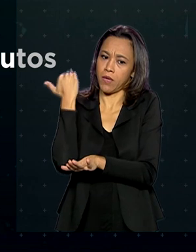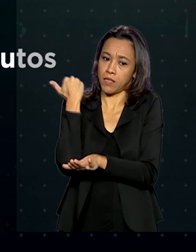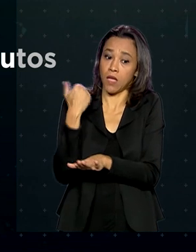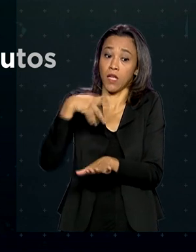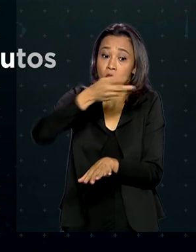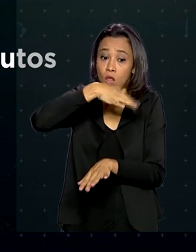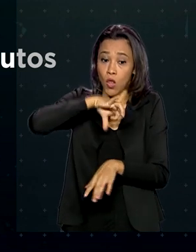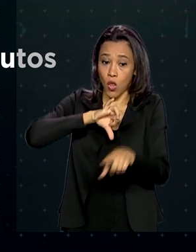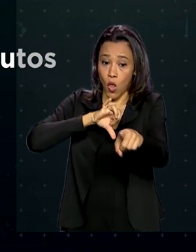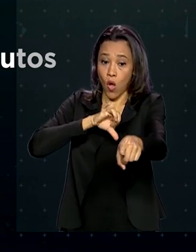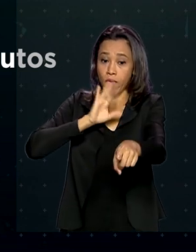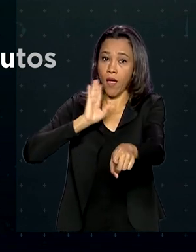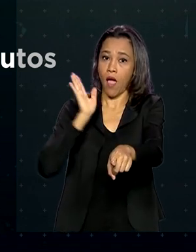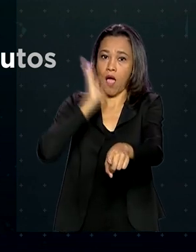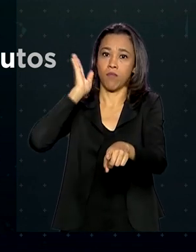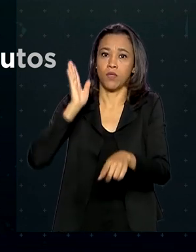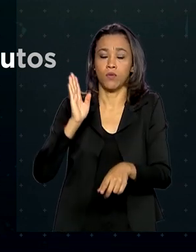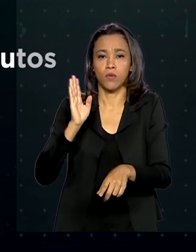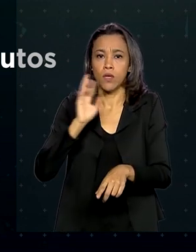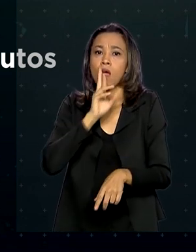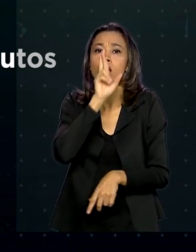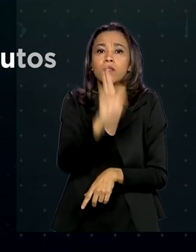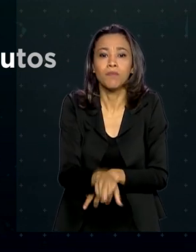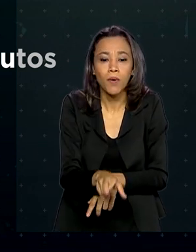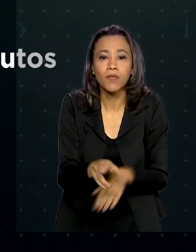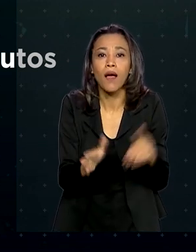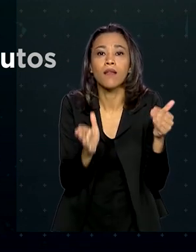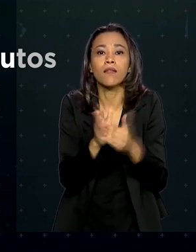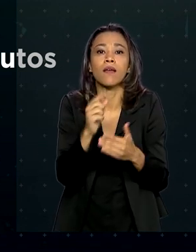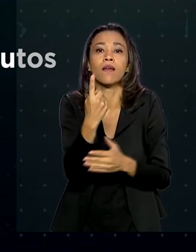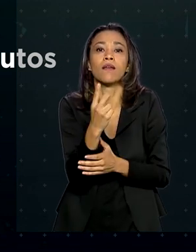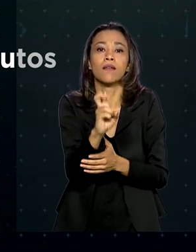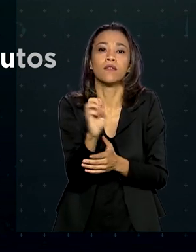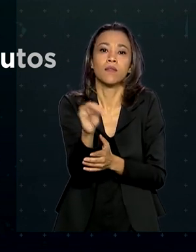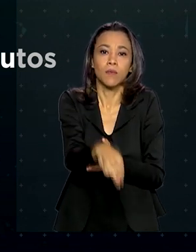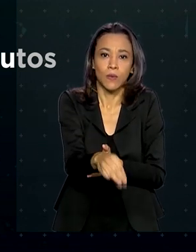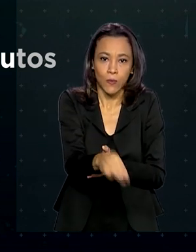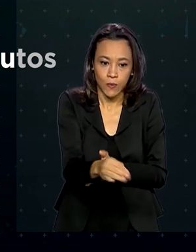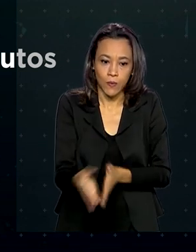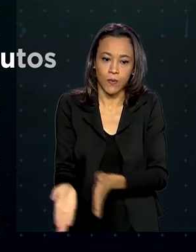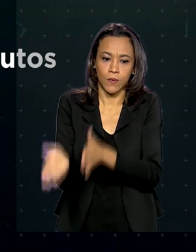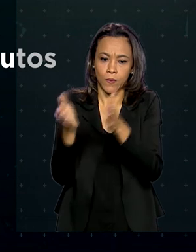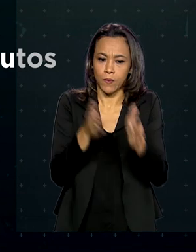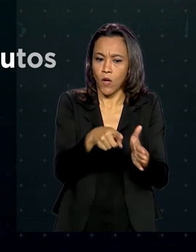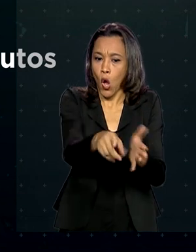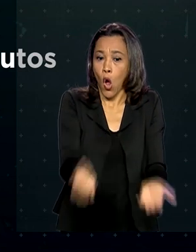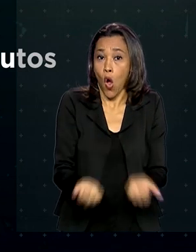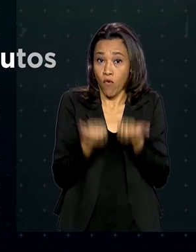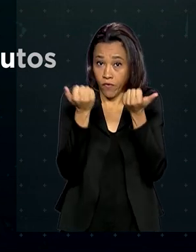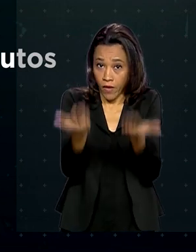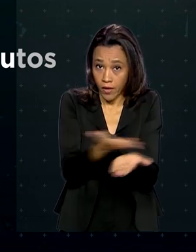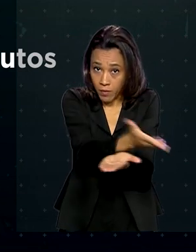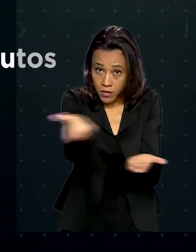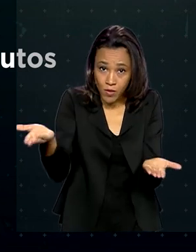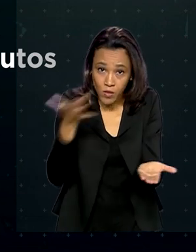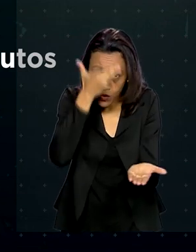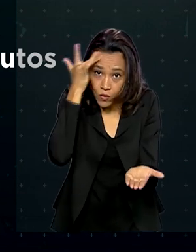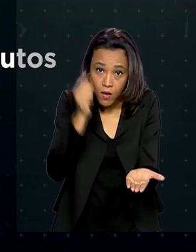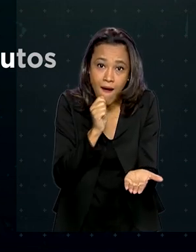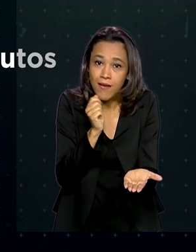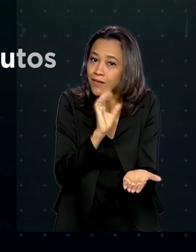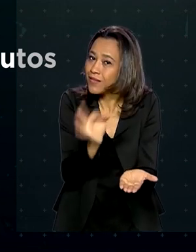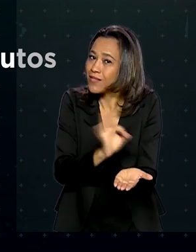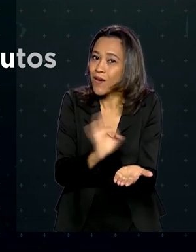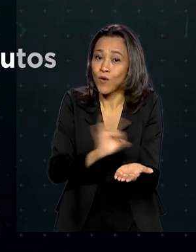são testes rápidos, com resultados de até 15 minutos. Nenhum tem oferta direta ao consumidor. O material